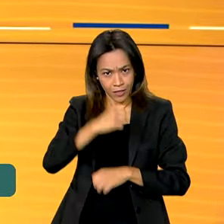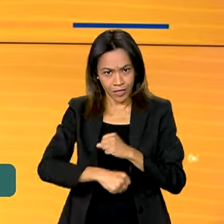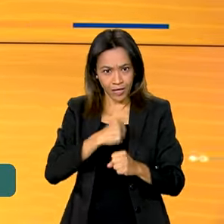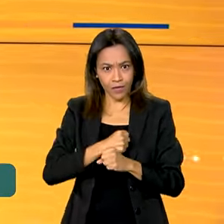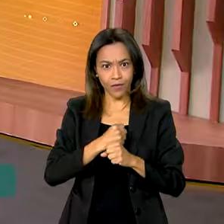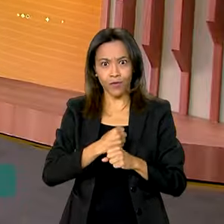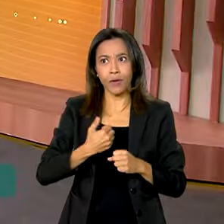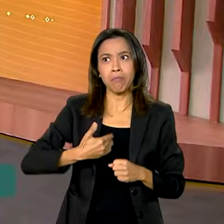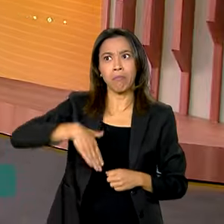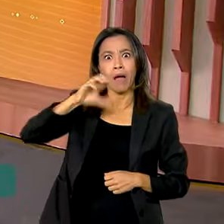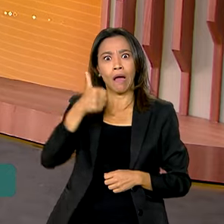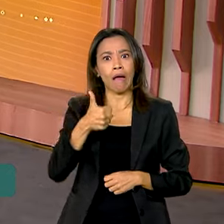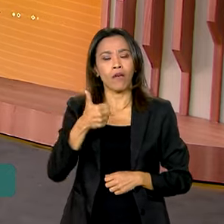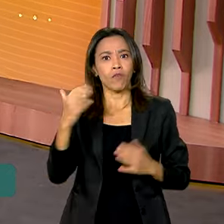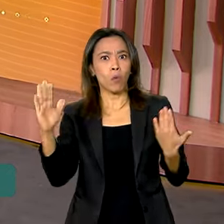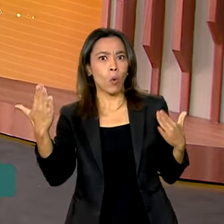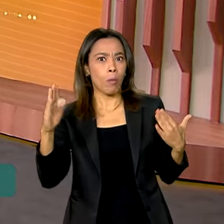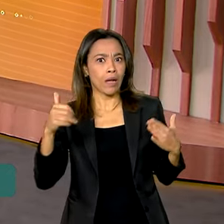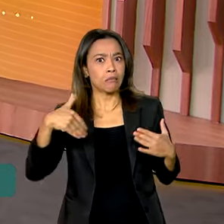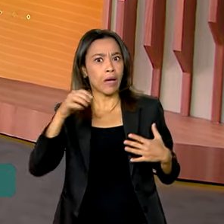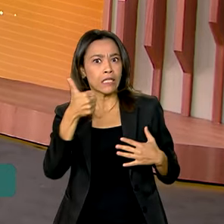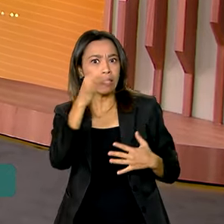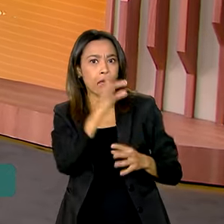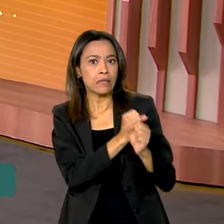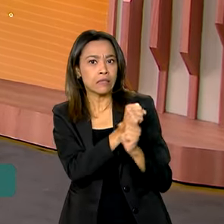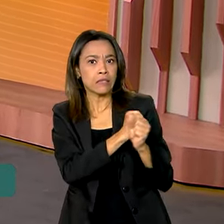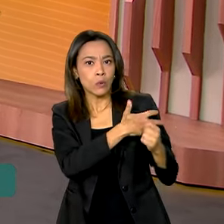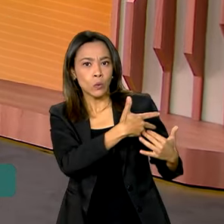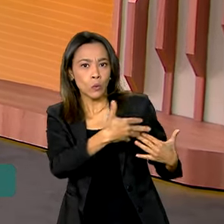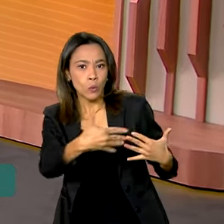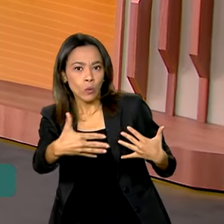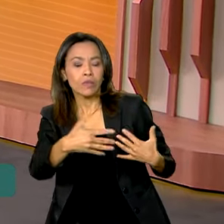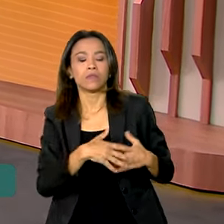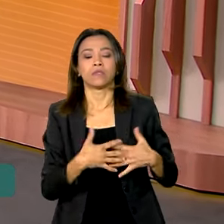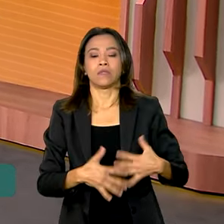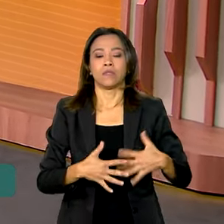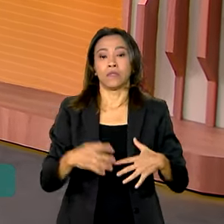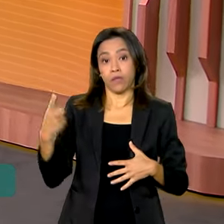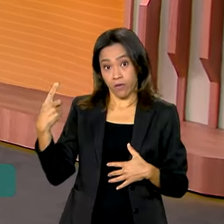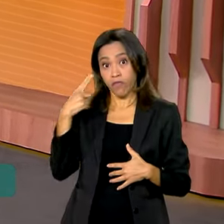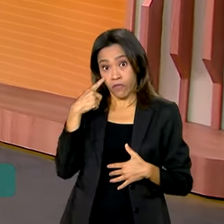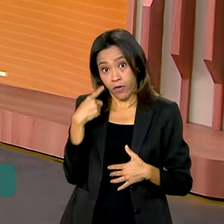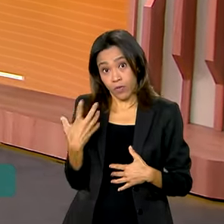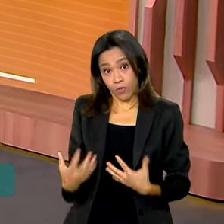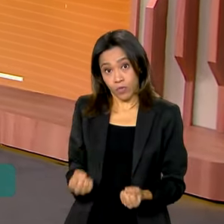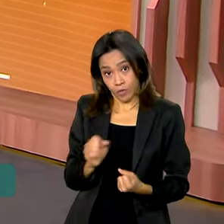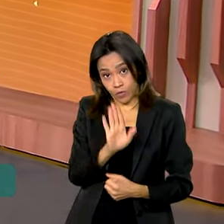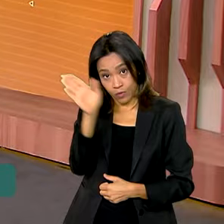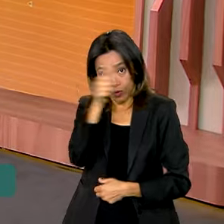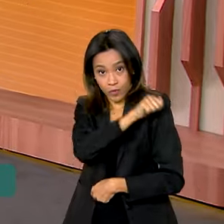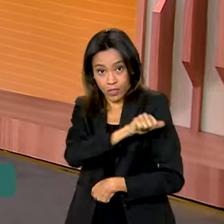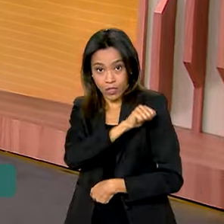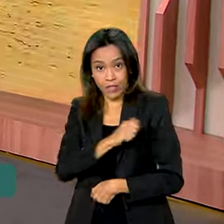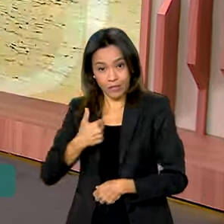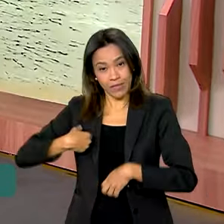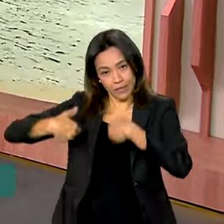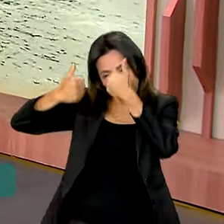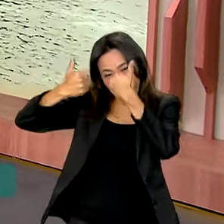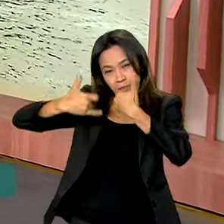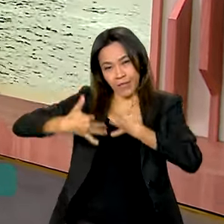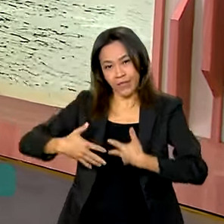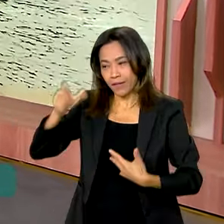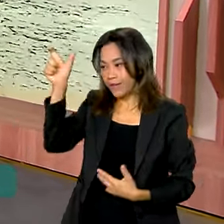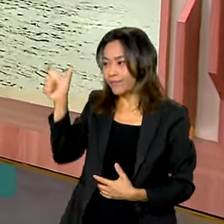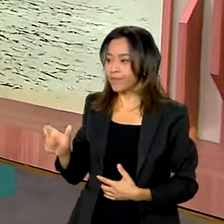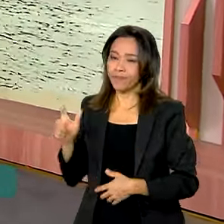anos. Então, vamos até a Cidade Maravilhosa, que recebe boa parte destes visitantes para saber os detalhes, com o repórter